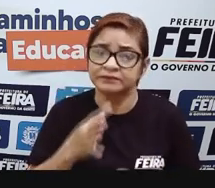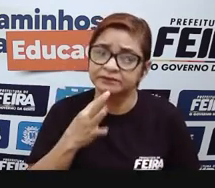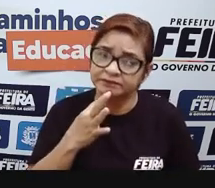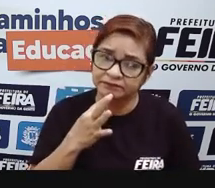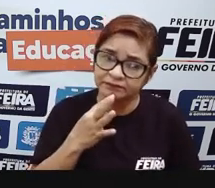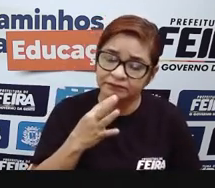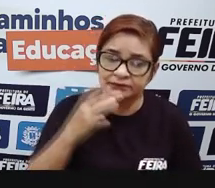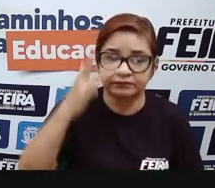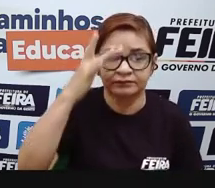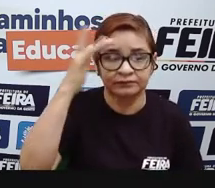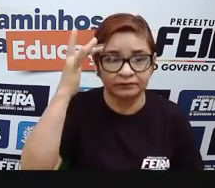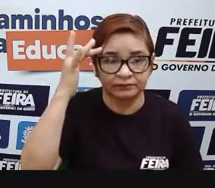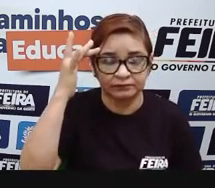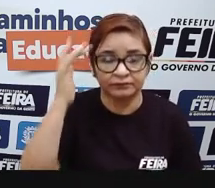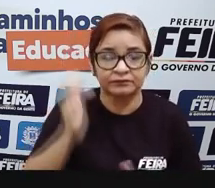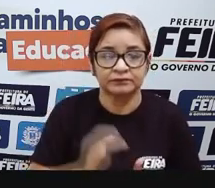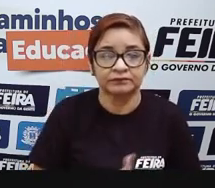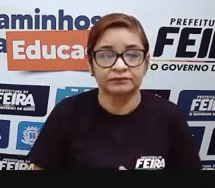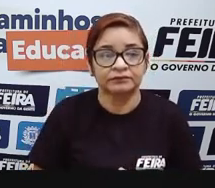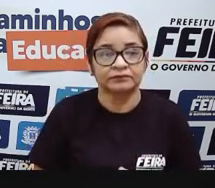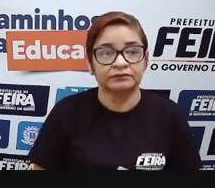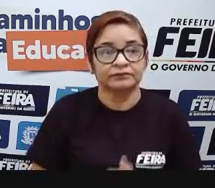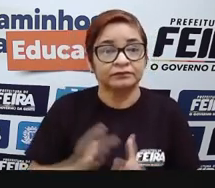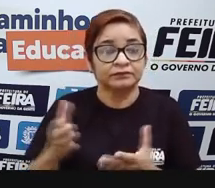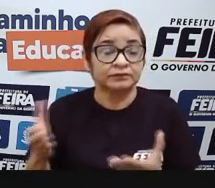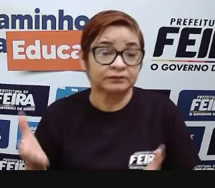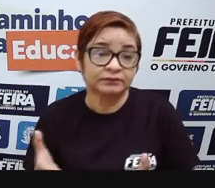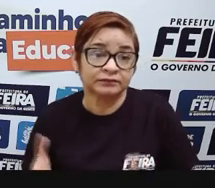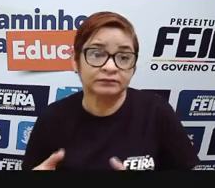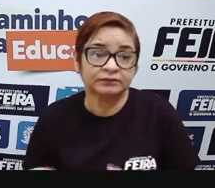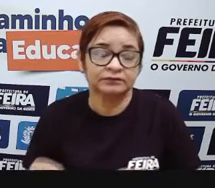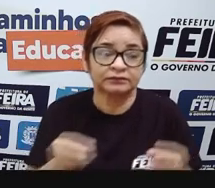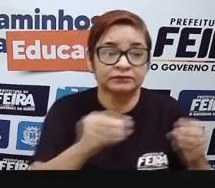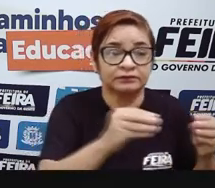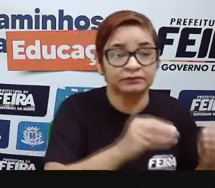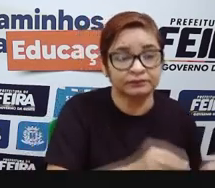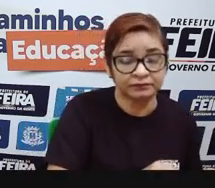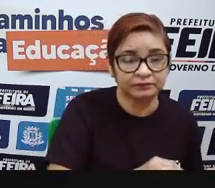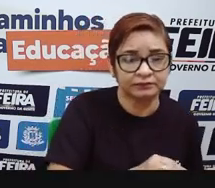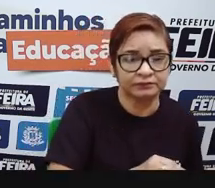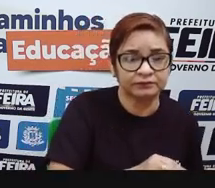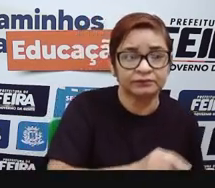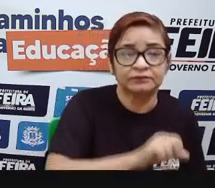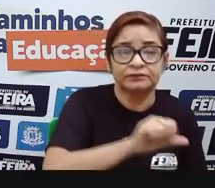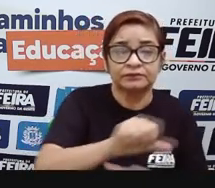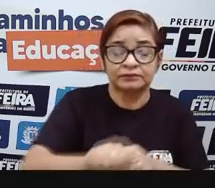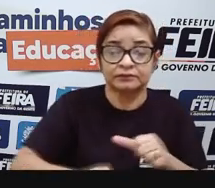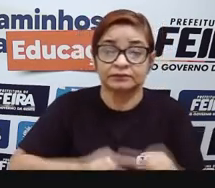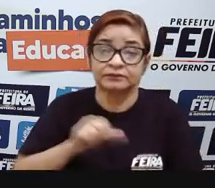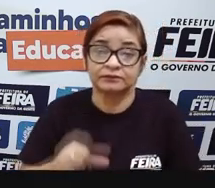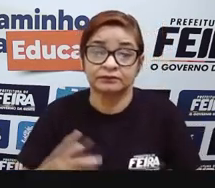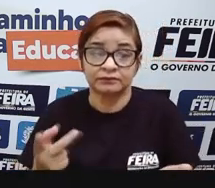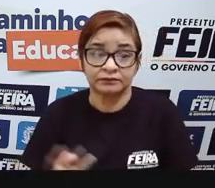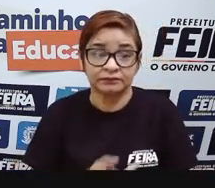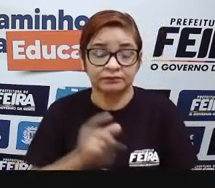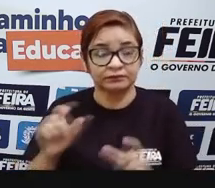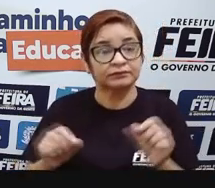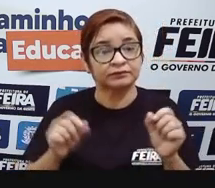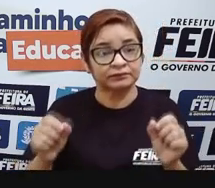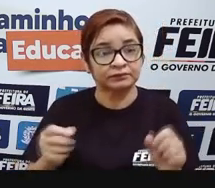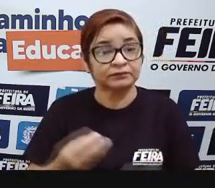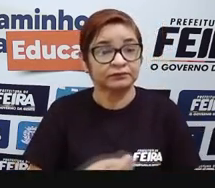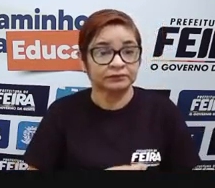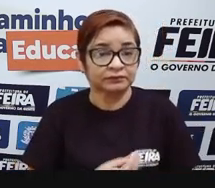que foi beneficiado ou que sofreu com essa mudança do centro da cidade, daquele espaço, daquela rua?